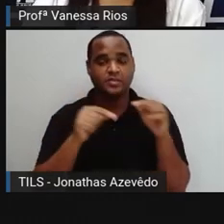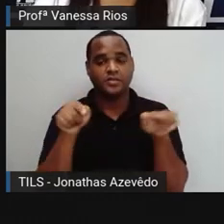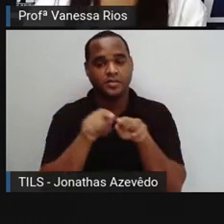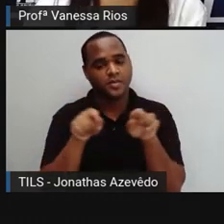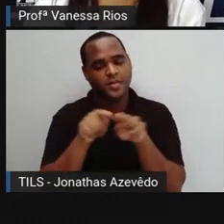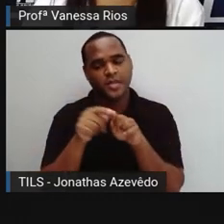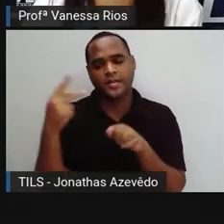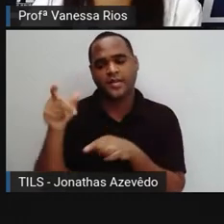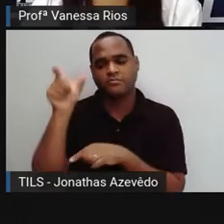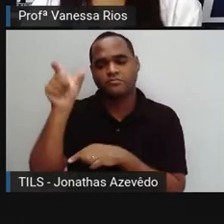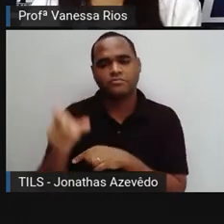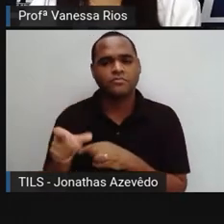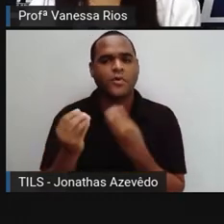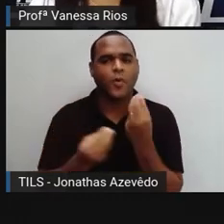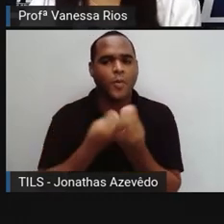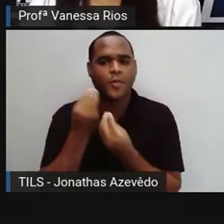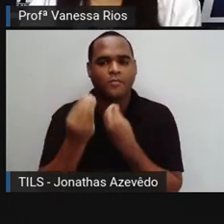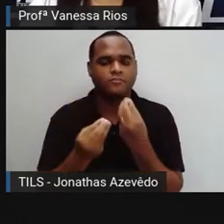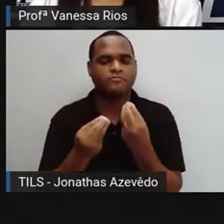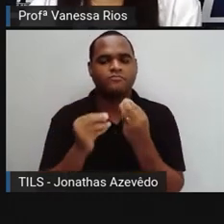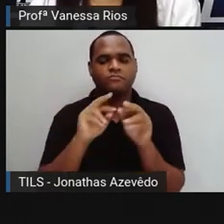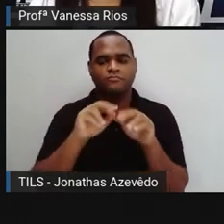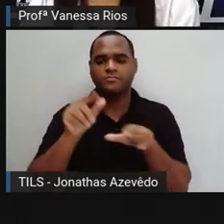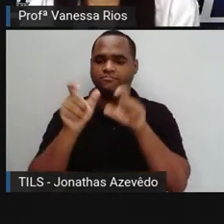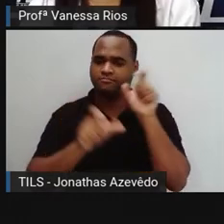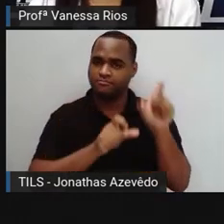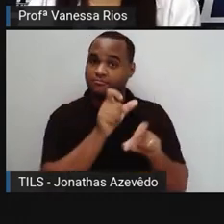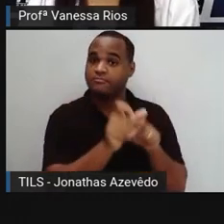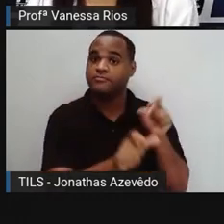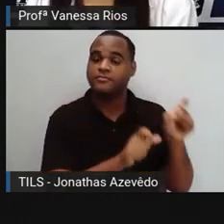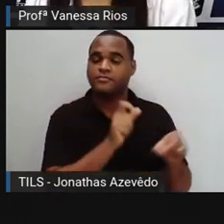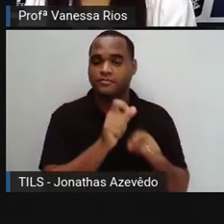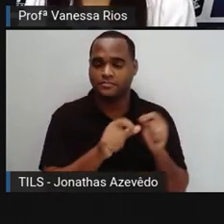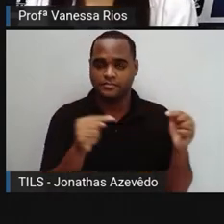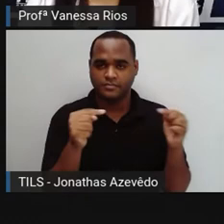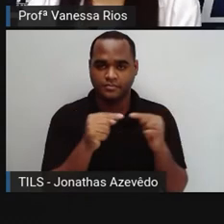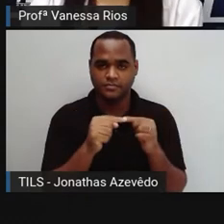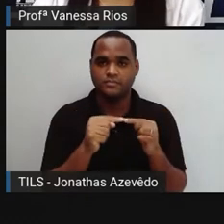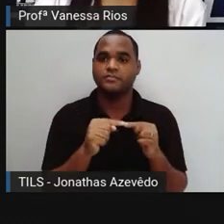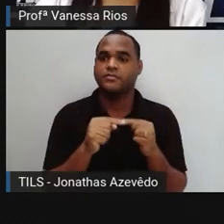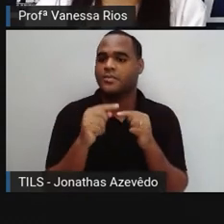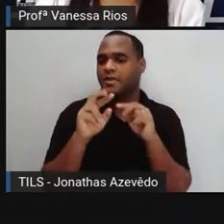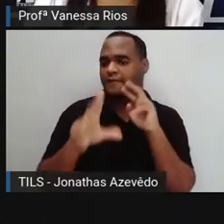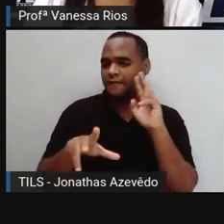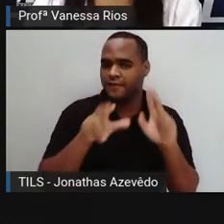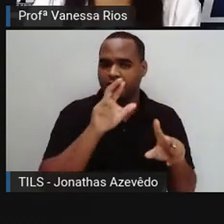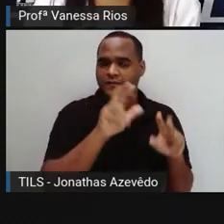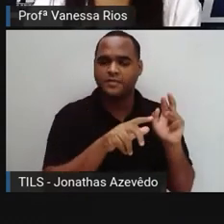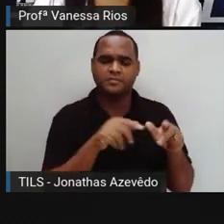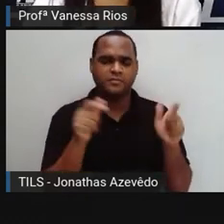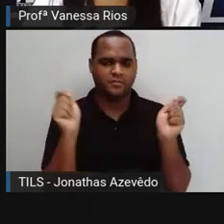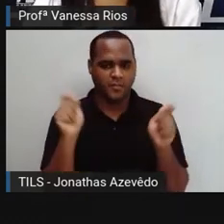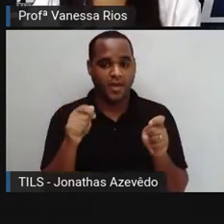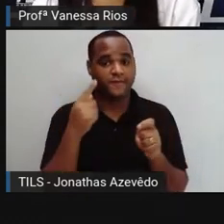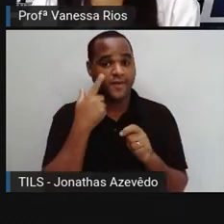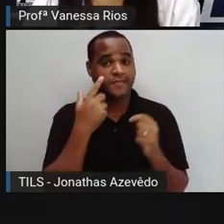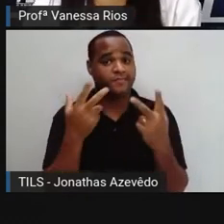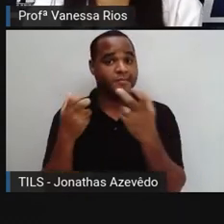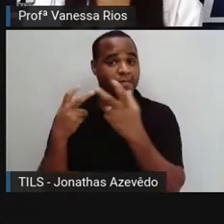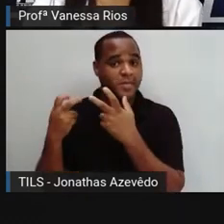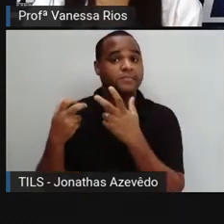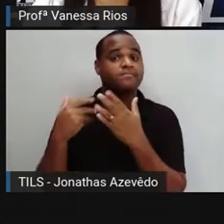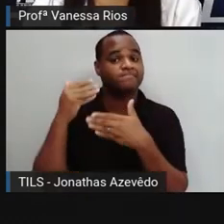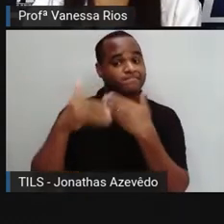modos de vida, trazer características, semelhanças e diferenças podem ser percebidas